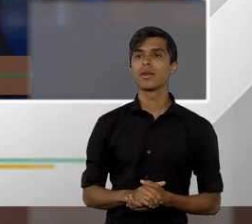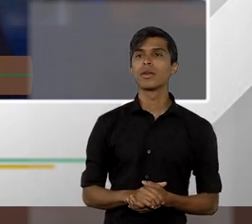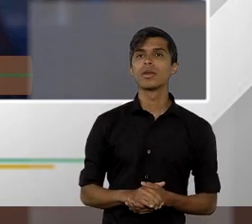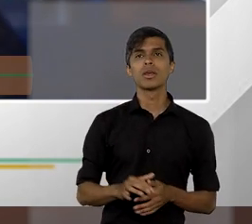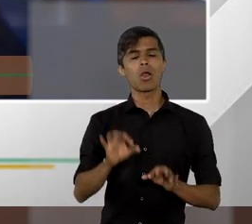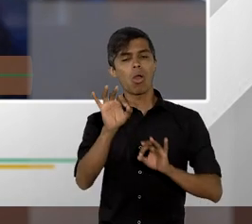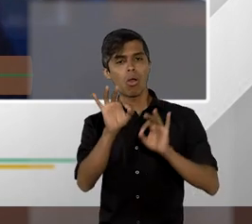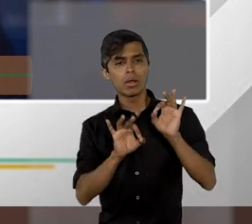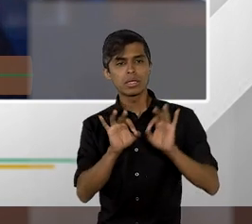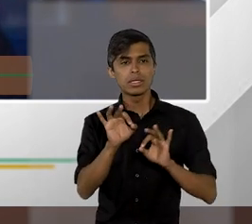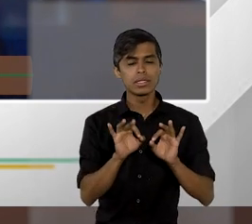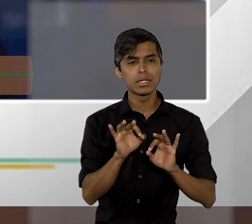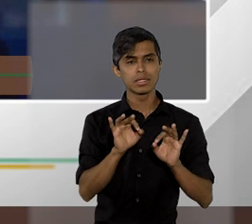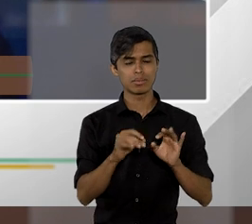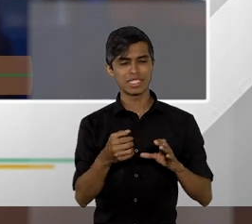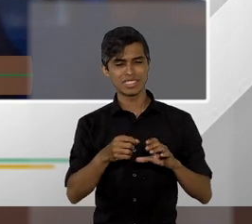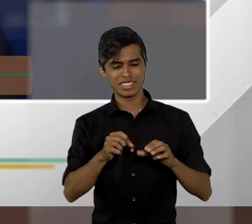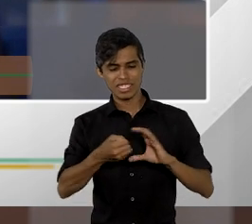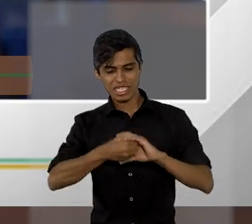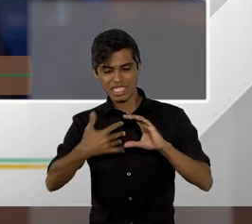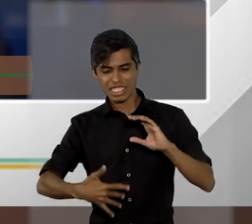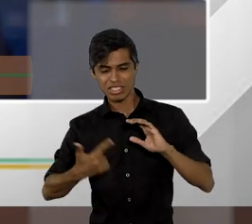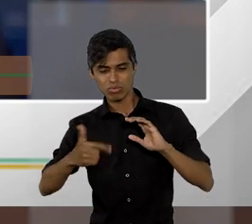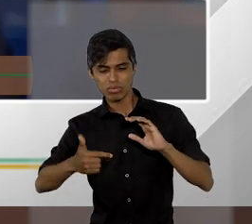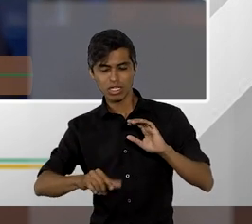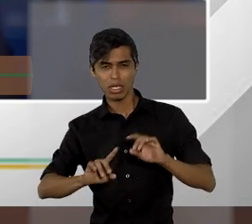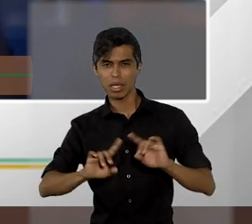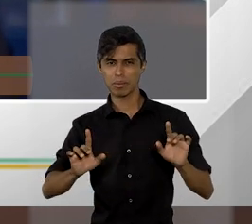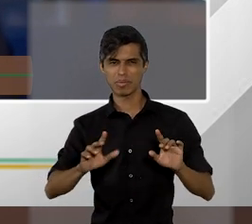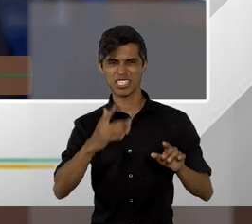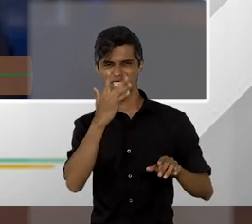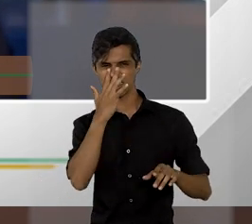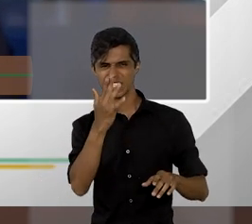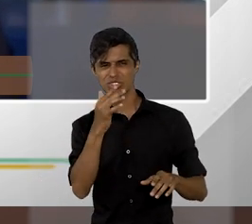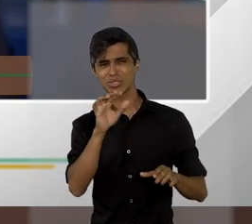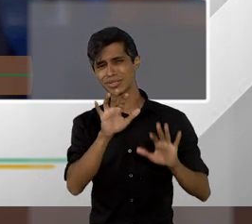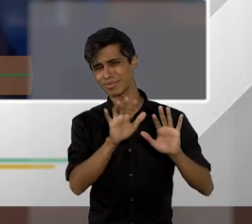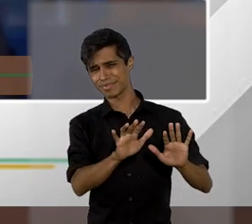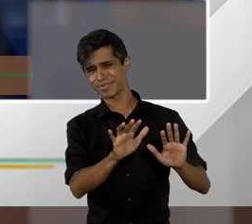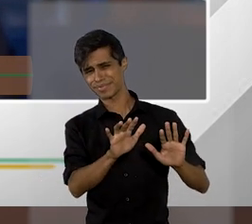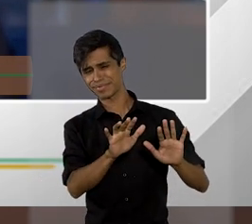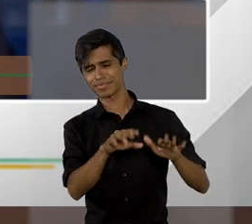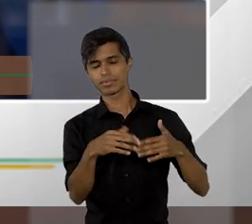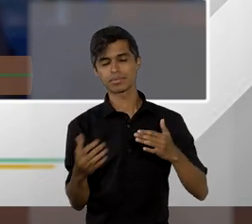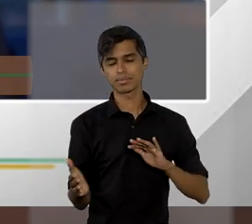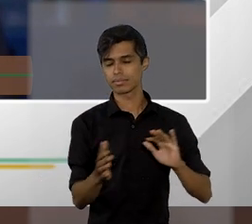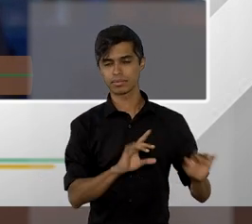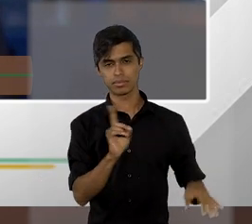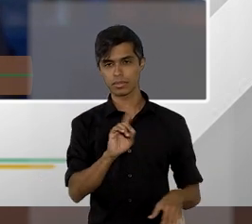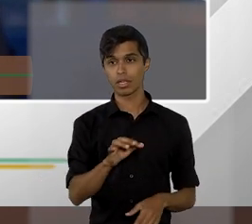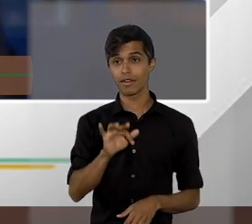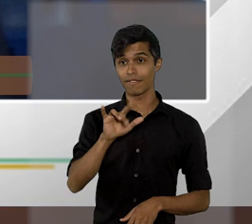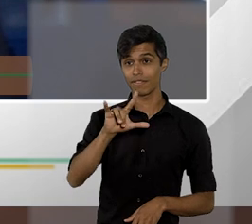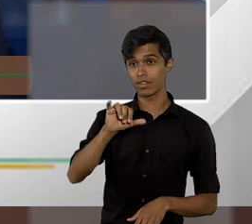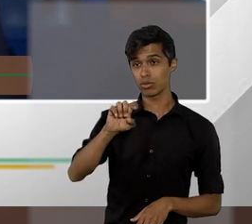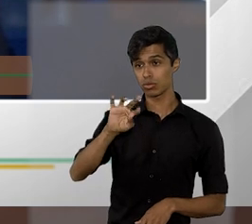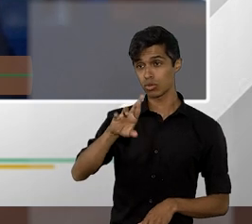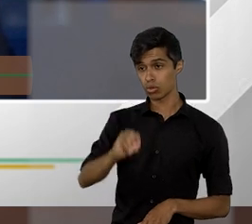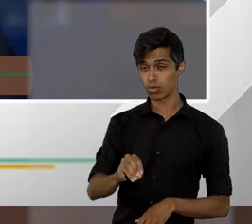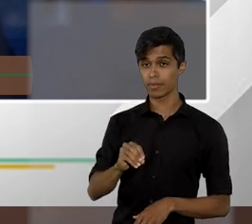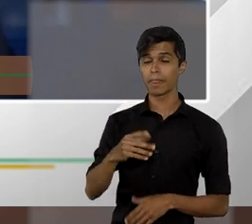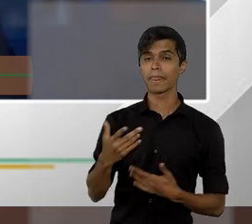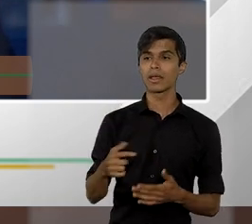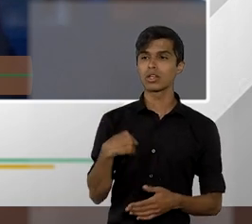depuração um pouco sem critério. E, na verdade, não é isso. Embora a gente vá usar essa expressão filtro, ela já se